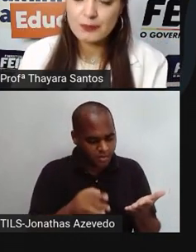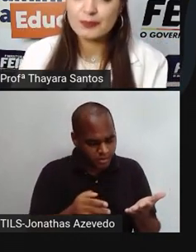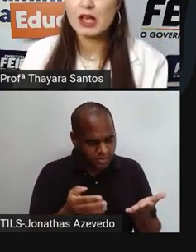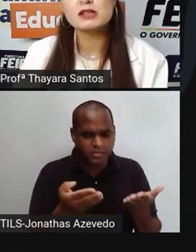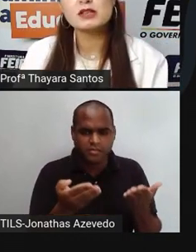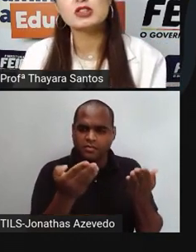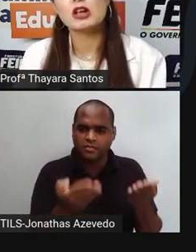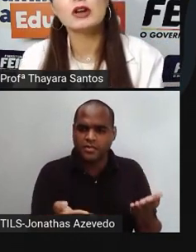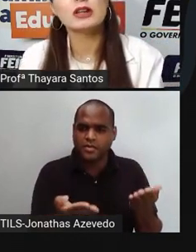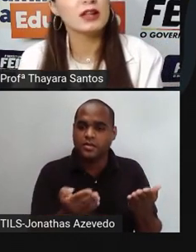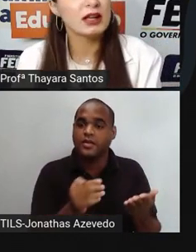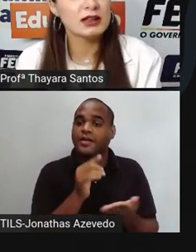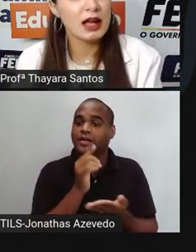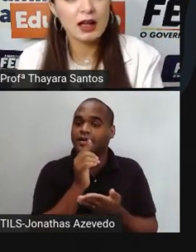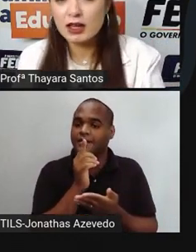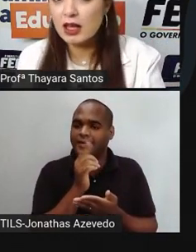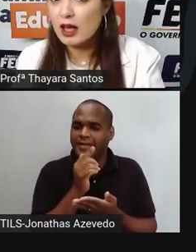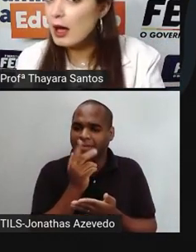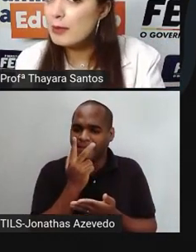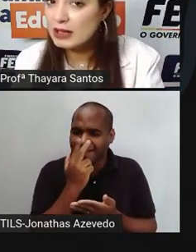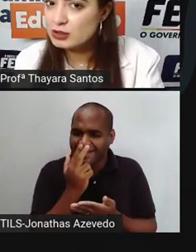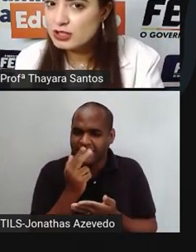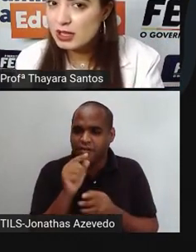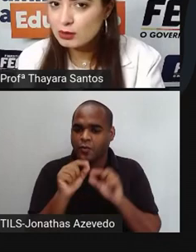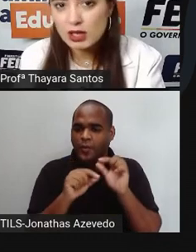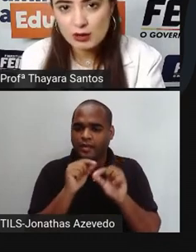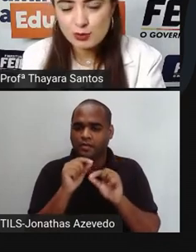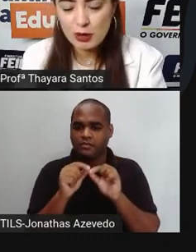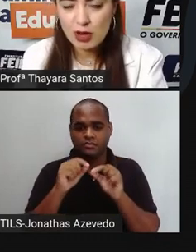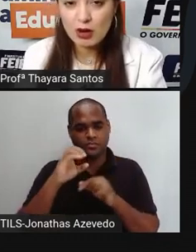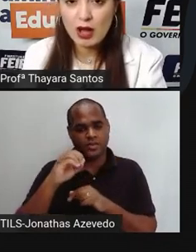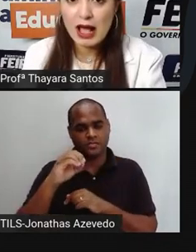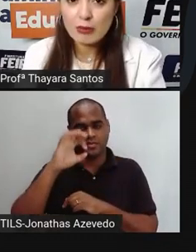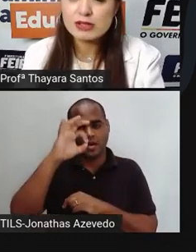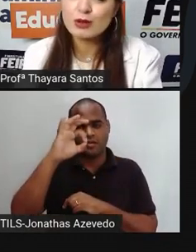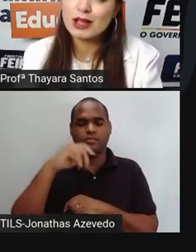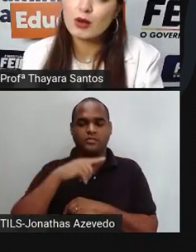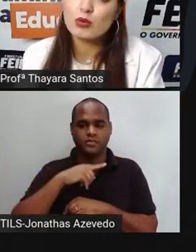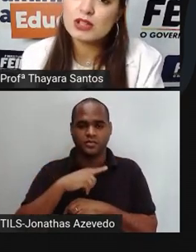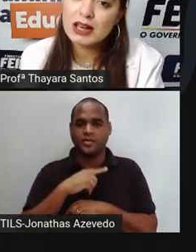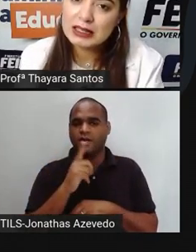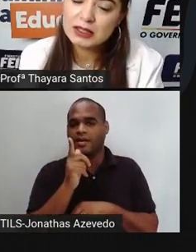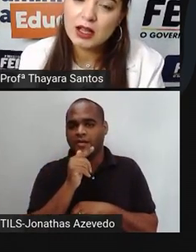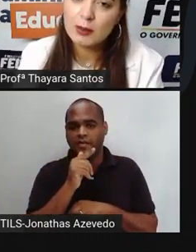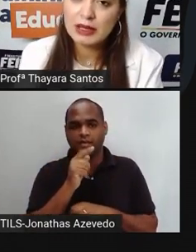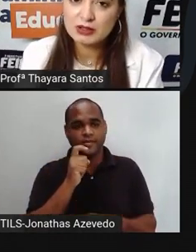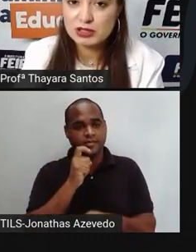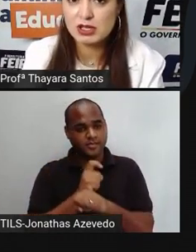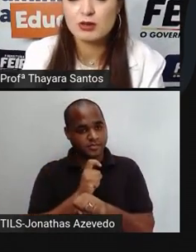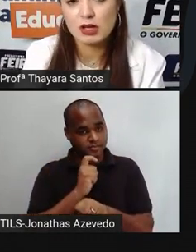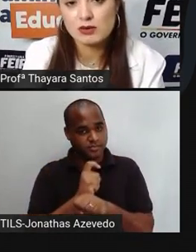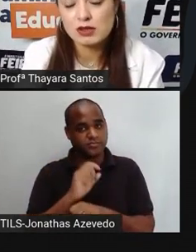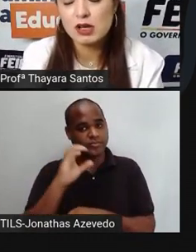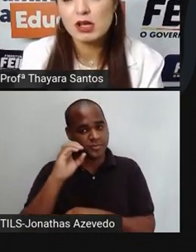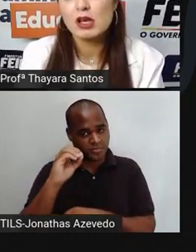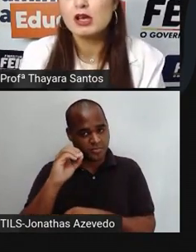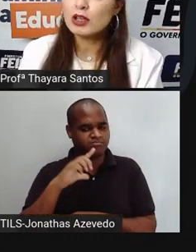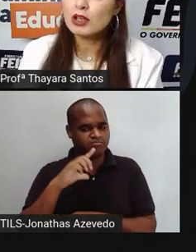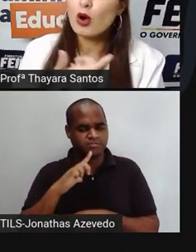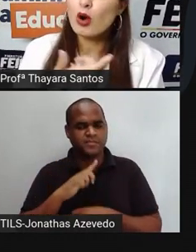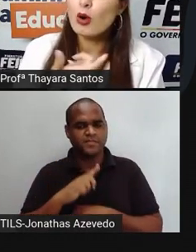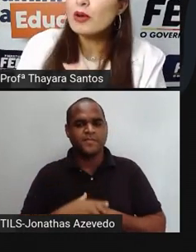da pia, esse gelo vai ter que estar abaixo de 0 graus. Porque a água só está congelada abaixo de 0 graus.